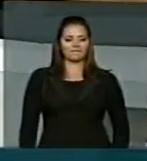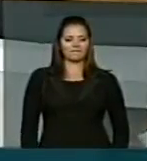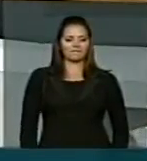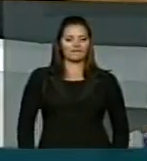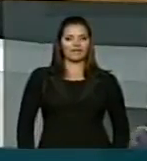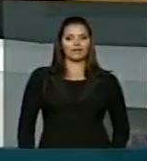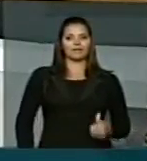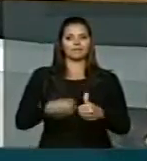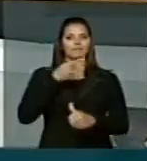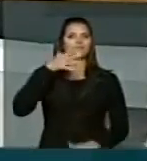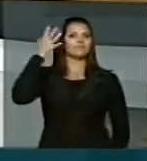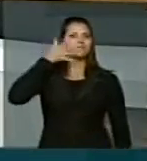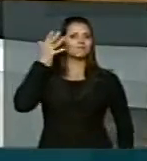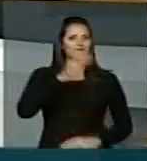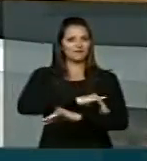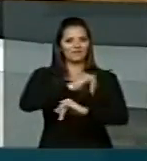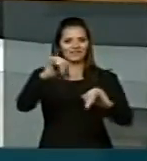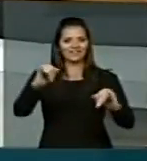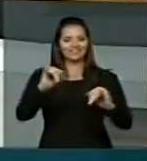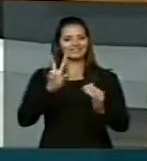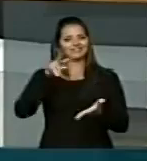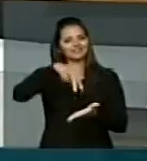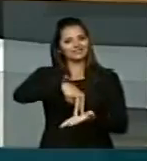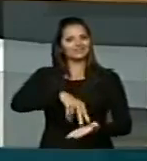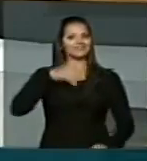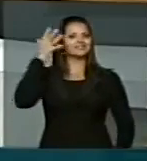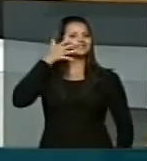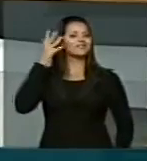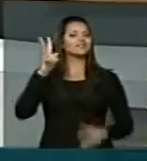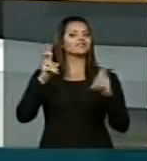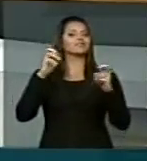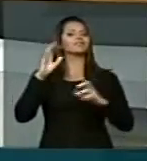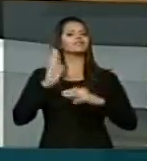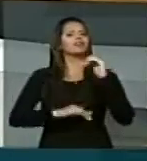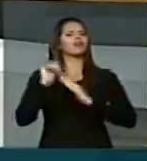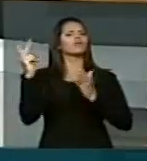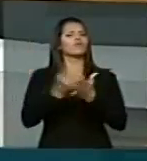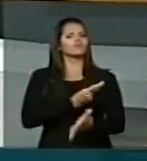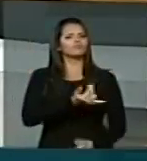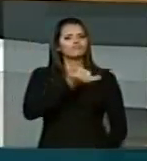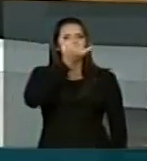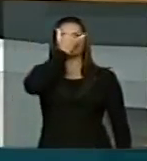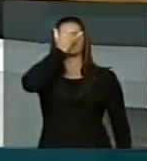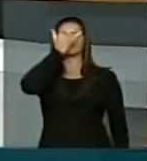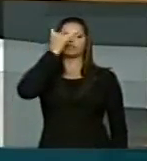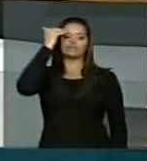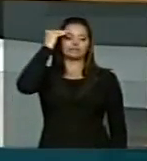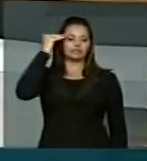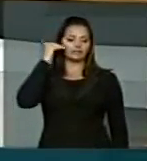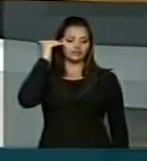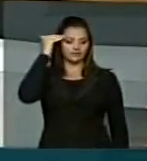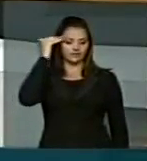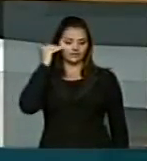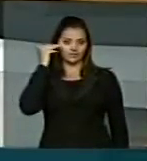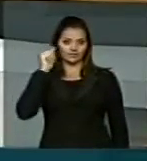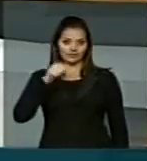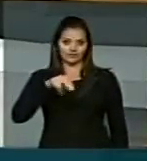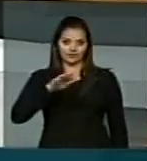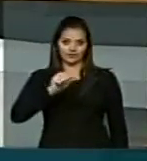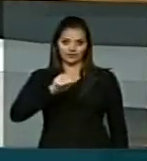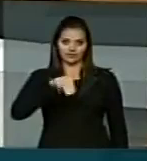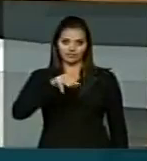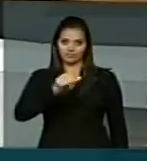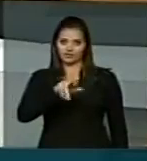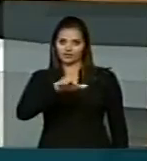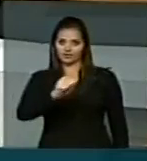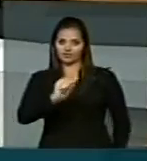pronunciamento do ano, venho tratar da terrível tragédia ocorrida em Santa Maria, no Rio Grande do